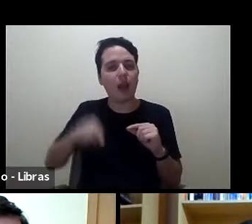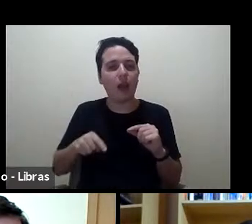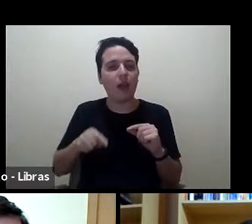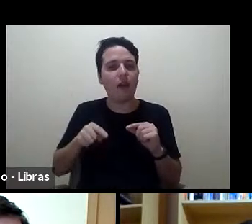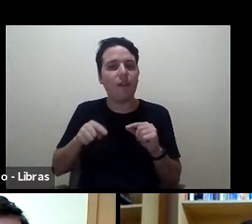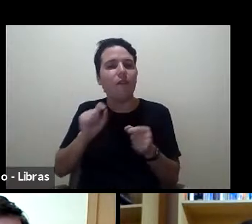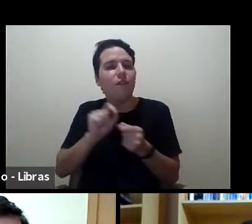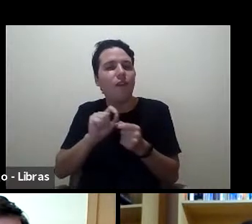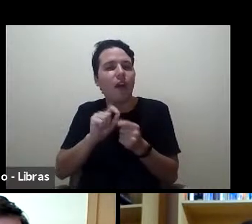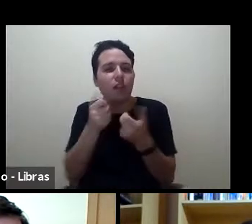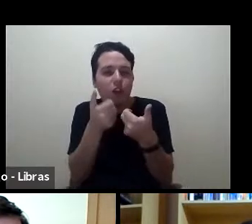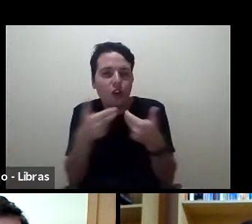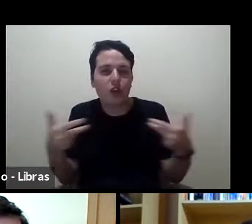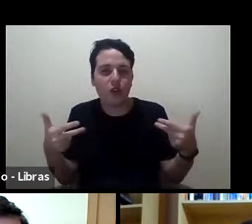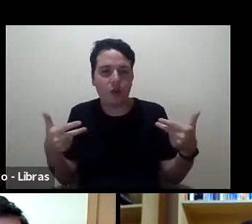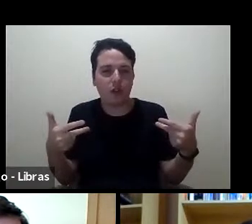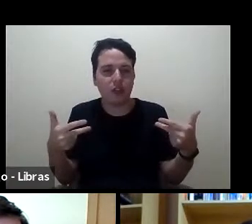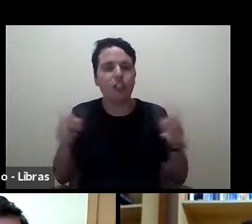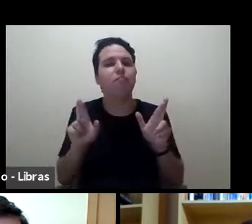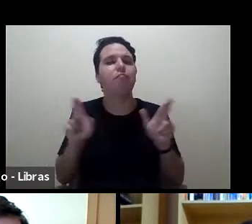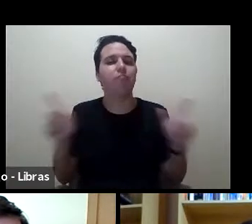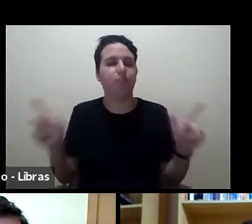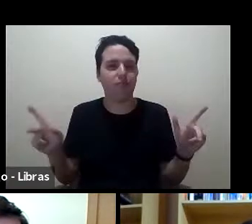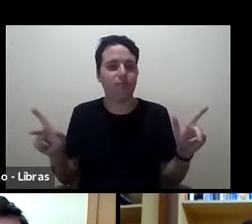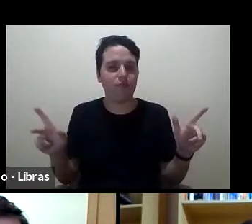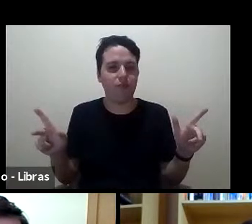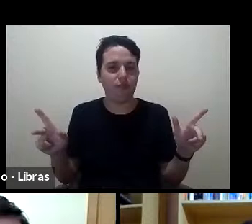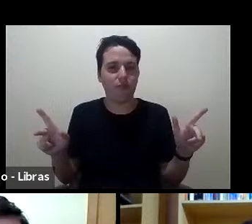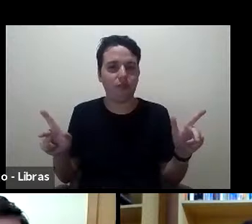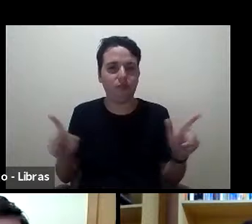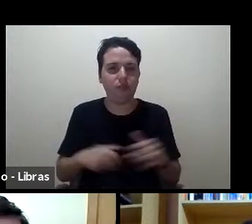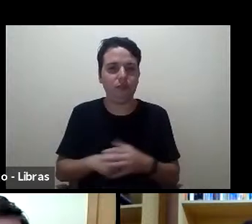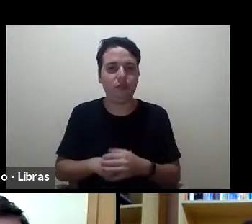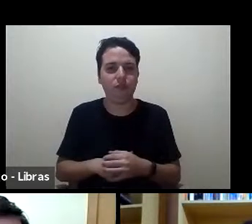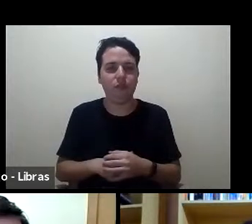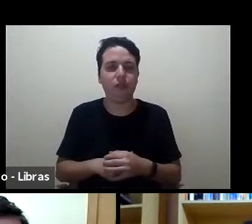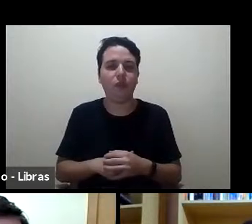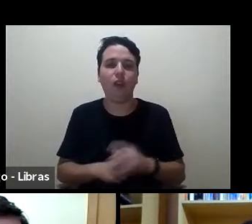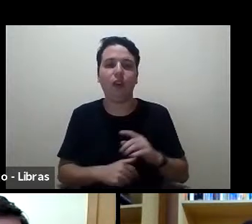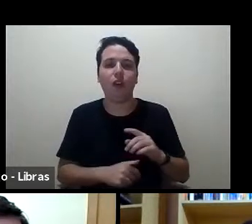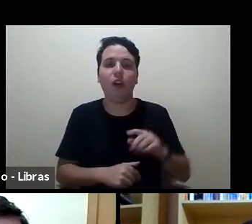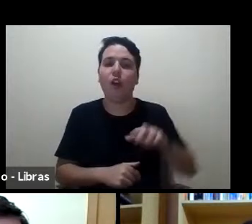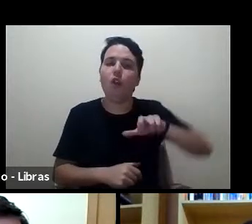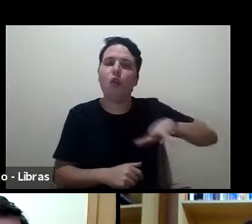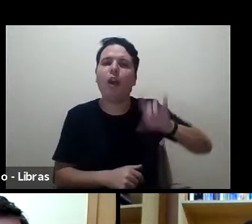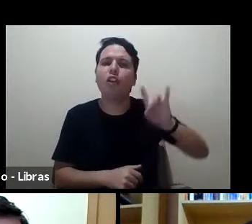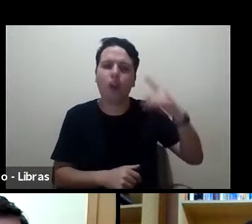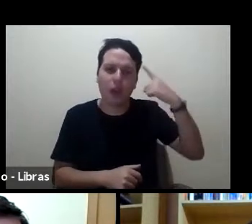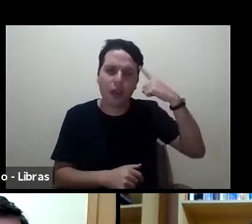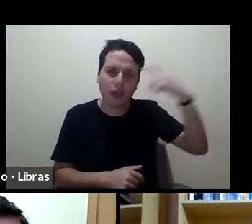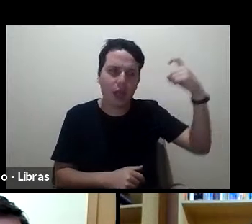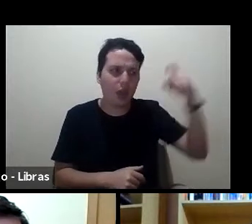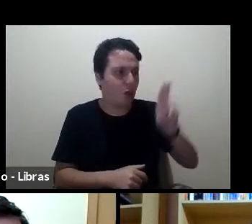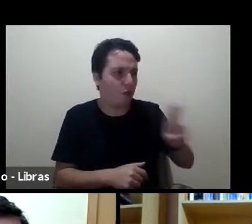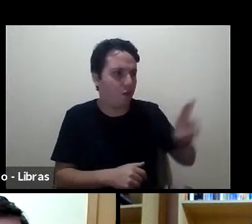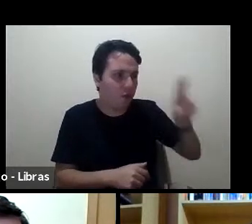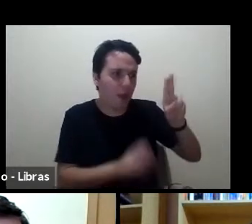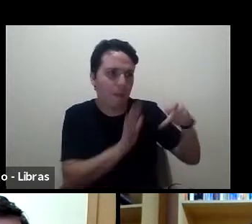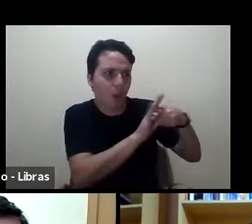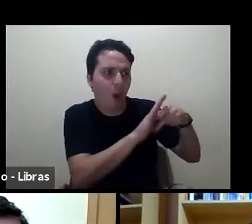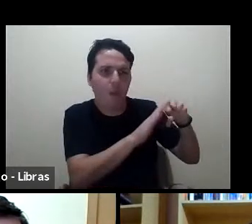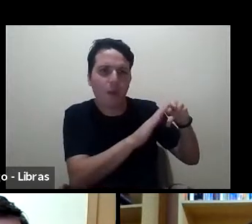diferentes. Não só na ideia da universidade empreendedora